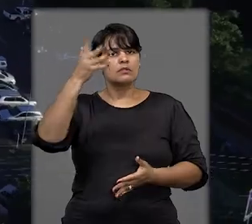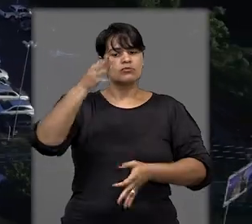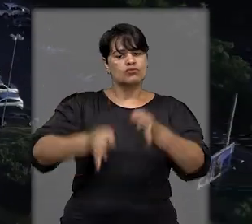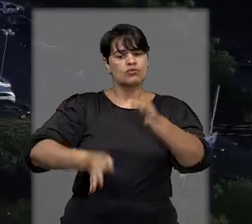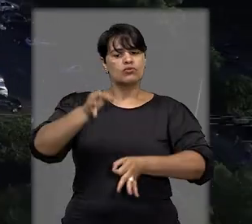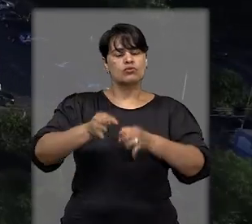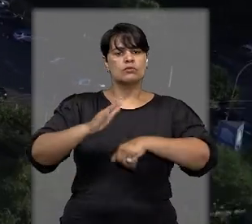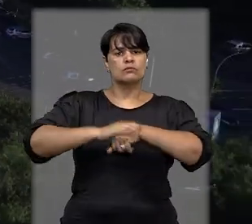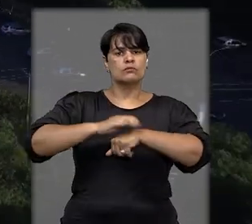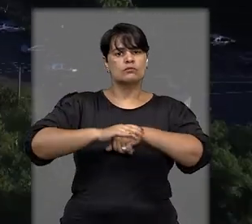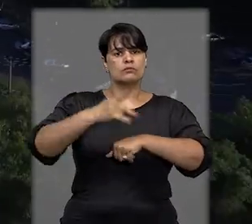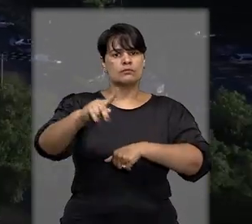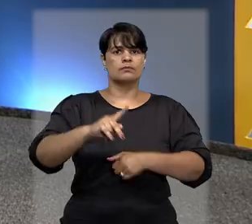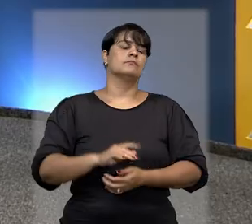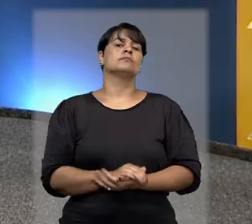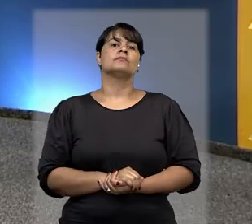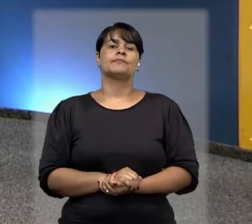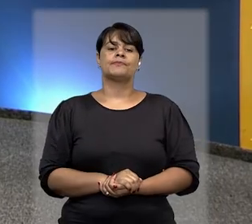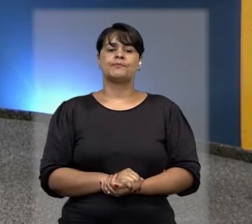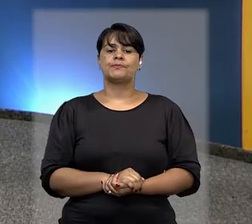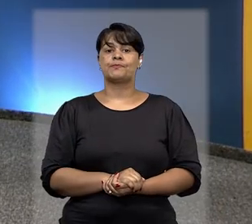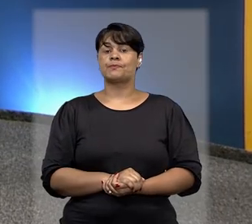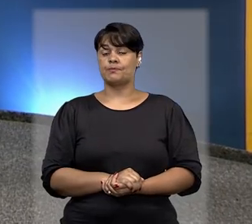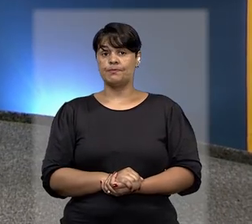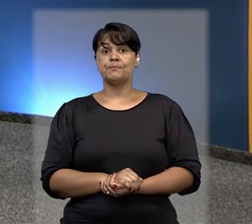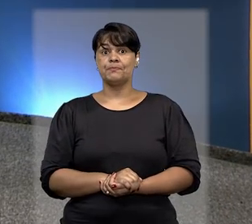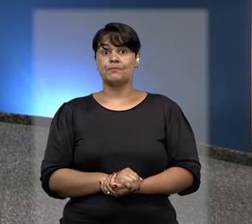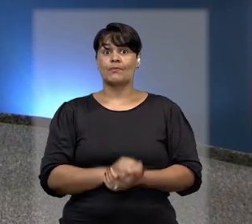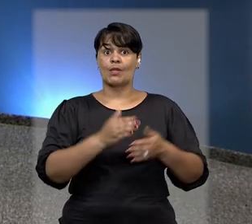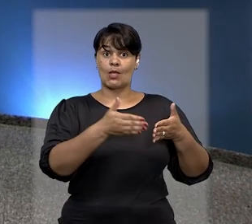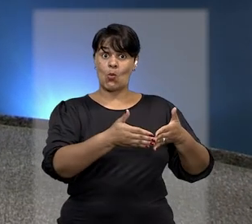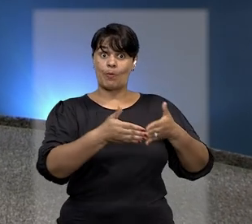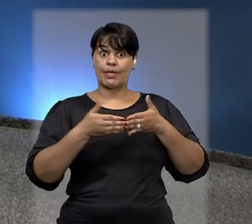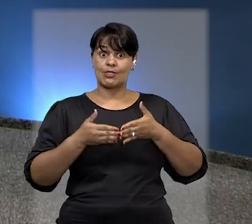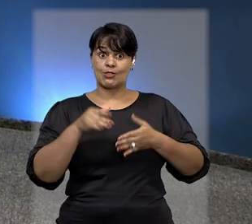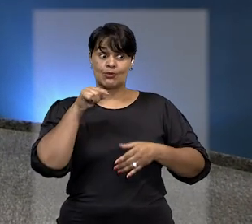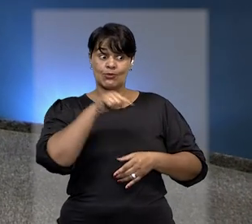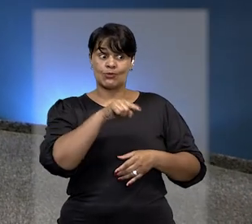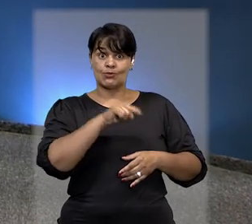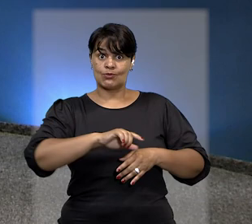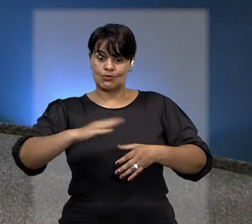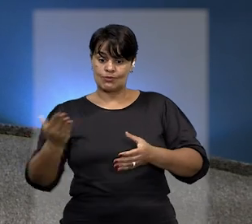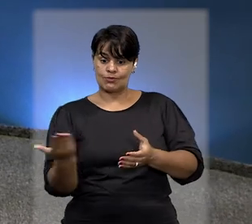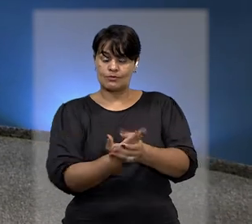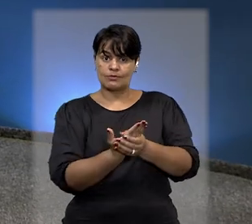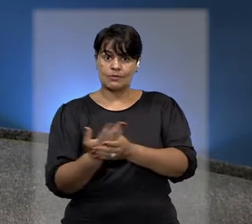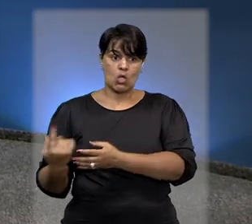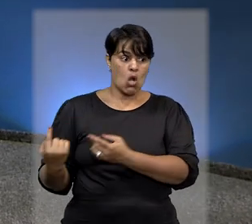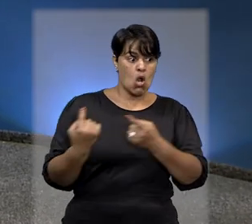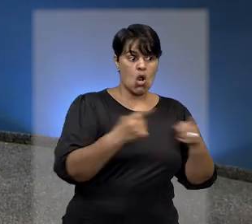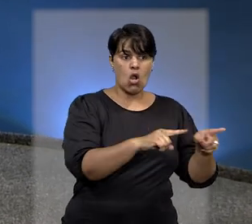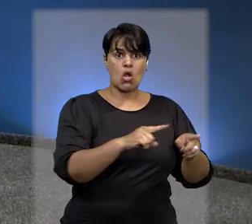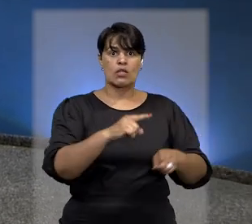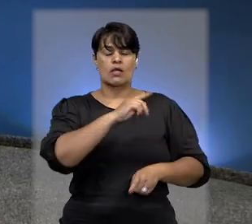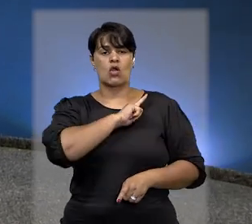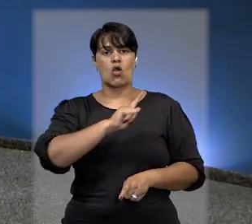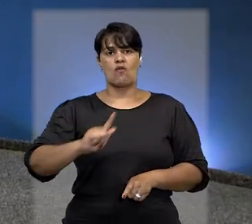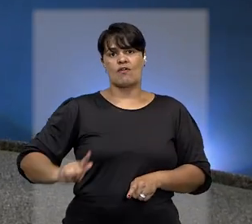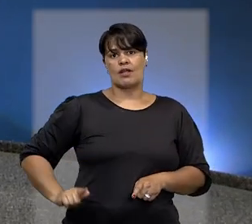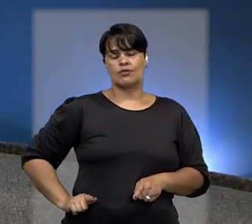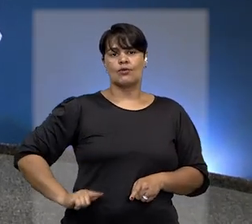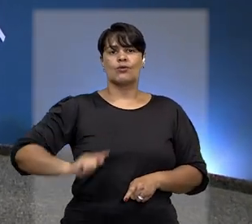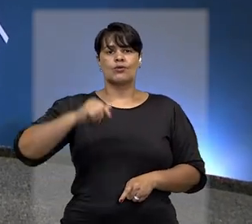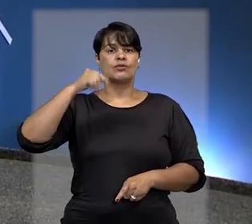especial da Corte Estadual. E o pedido de interpelação judicial contra o governador de Minas Gerais, Romeu